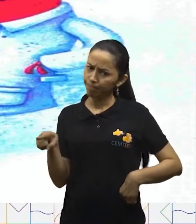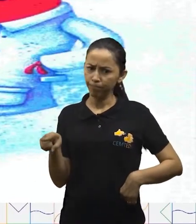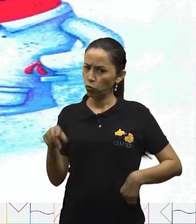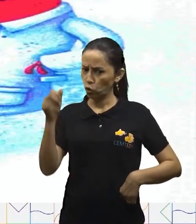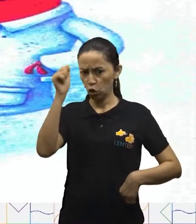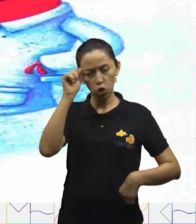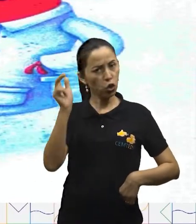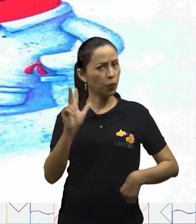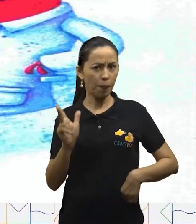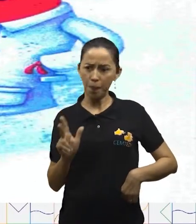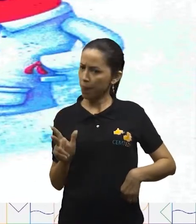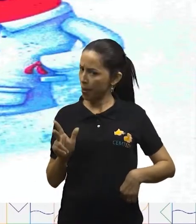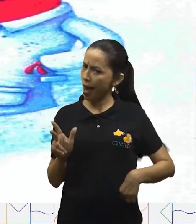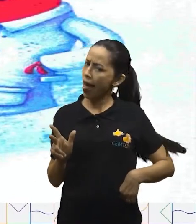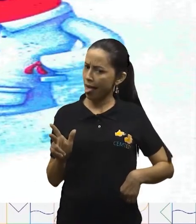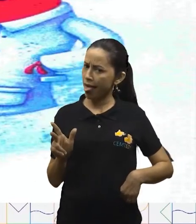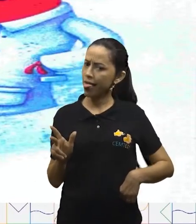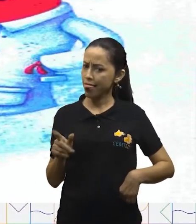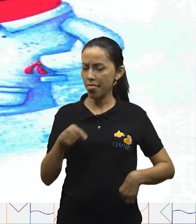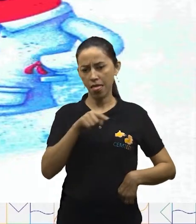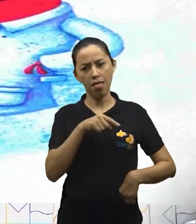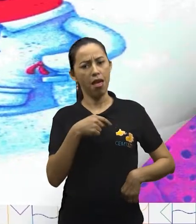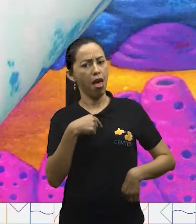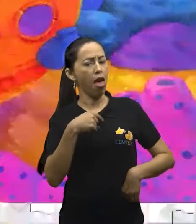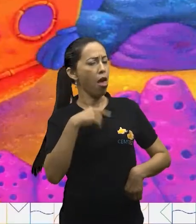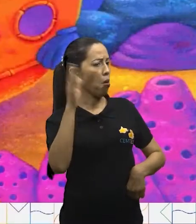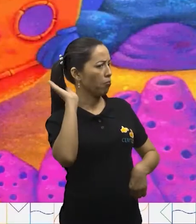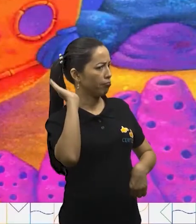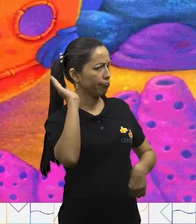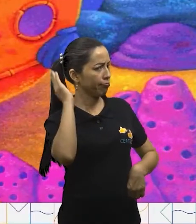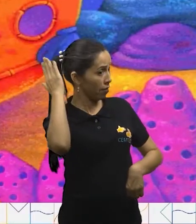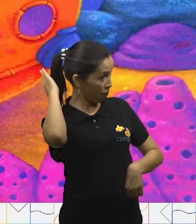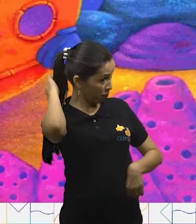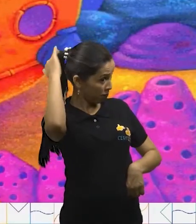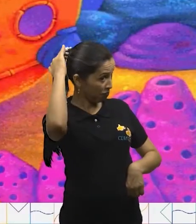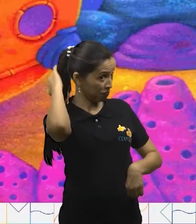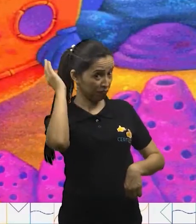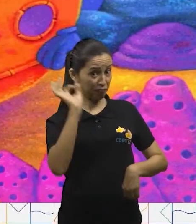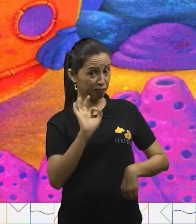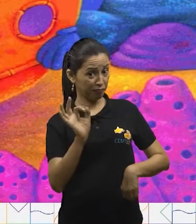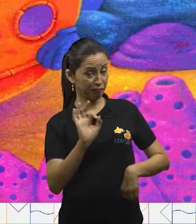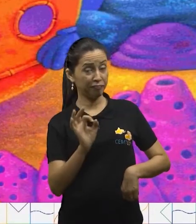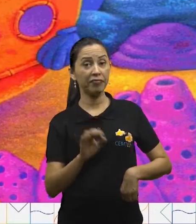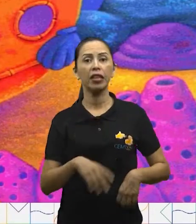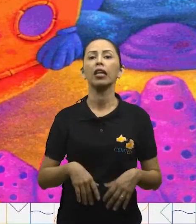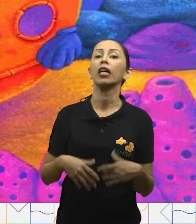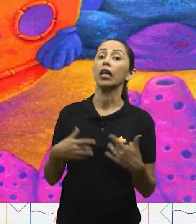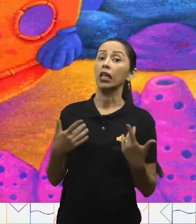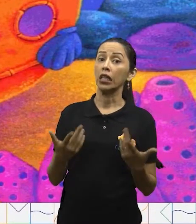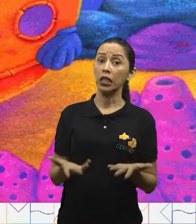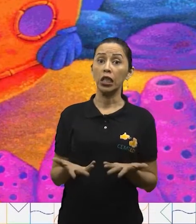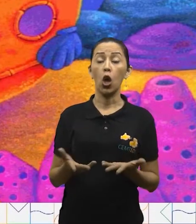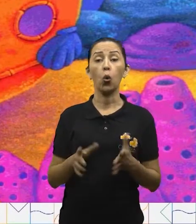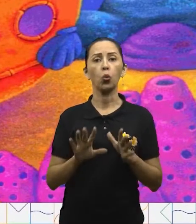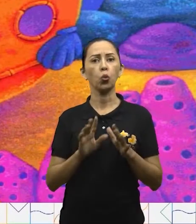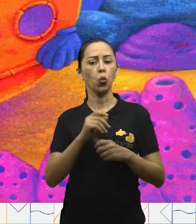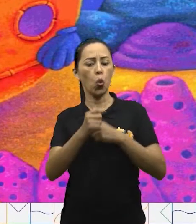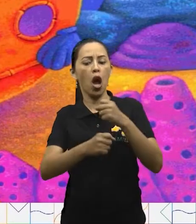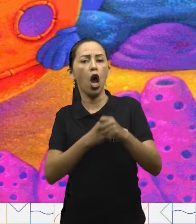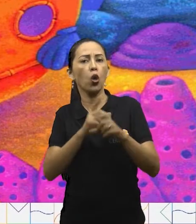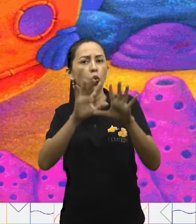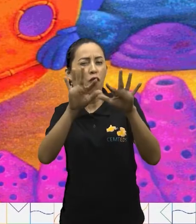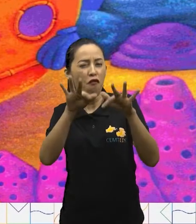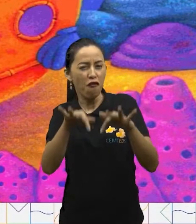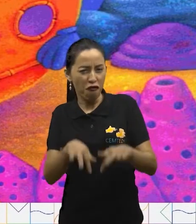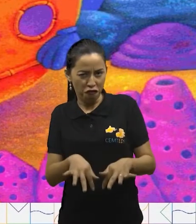Fazem estripulias nas minhas barbas. No fim do ano, Dona Austra, que é uma